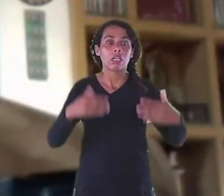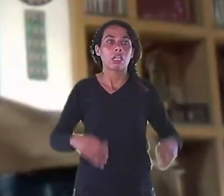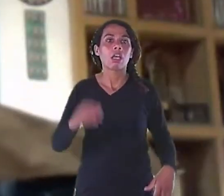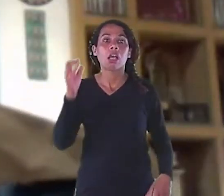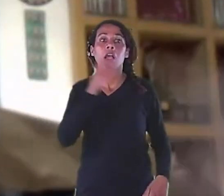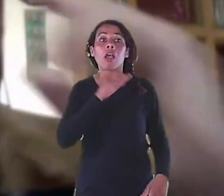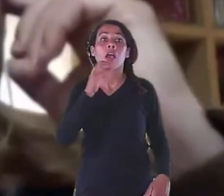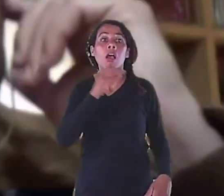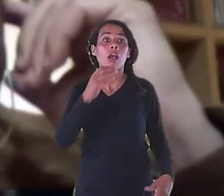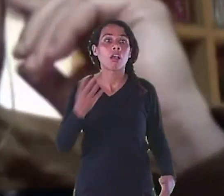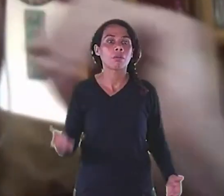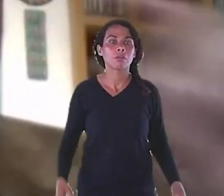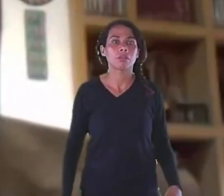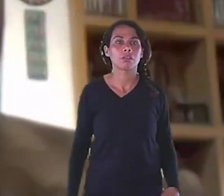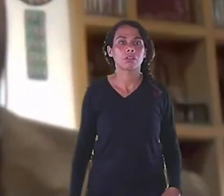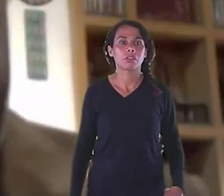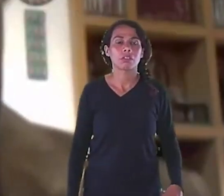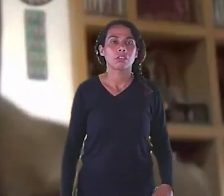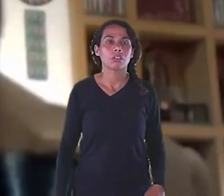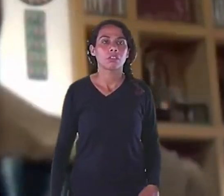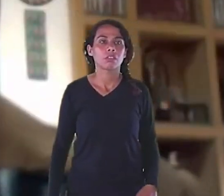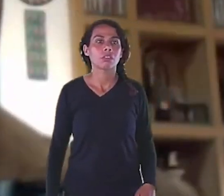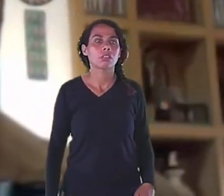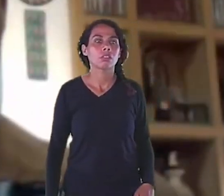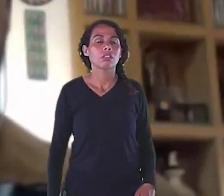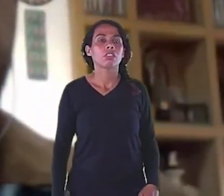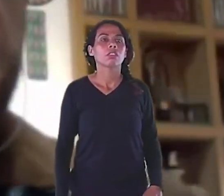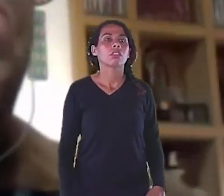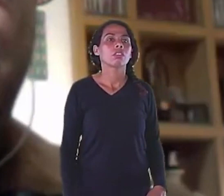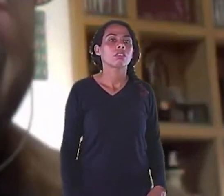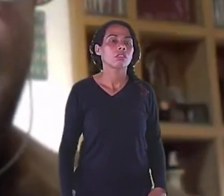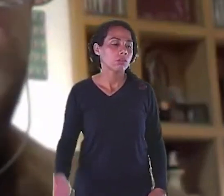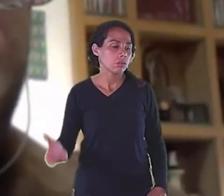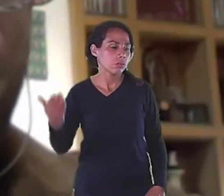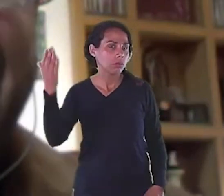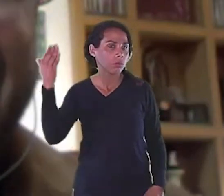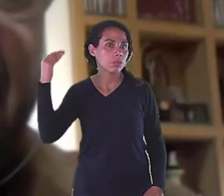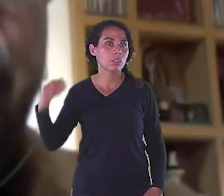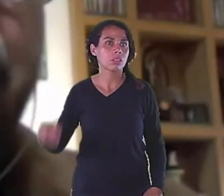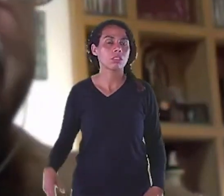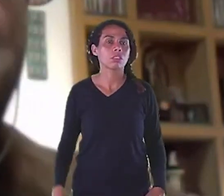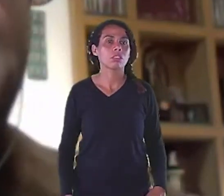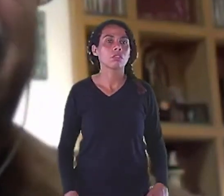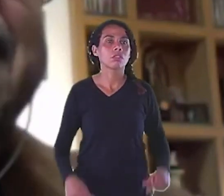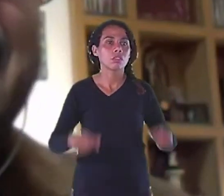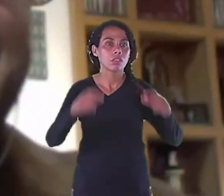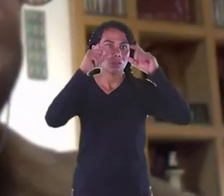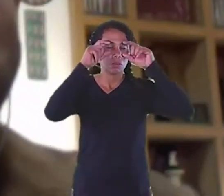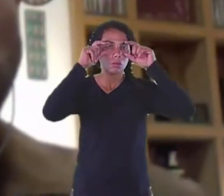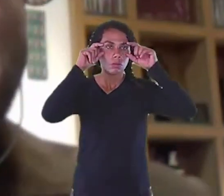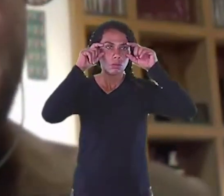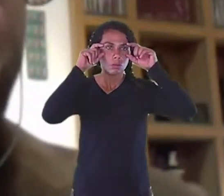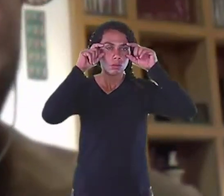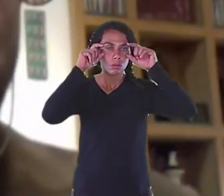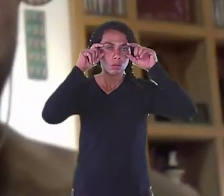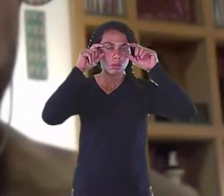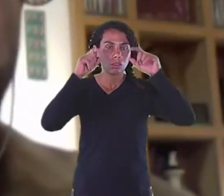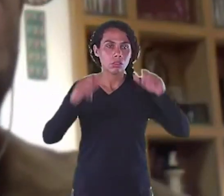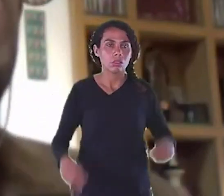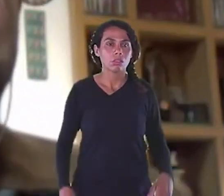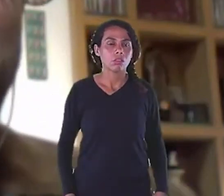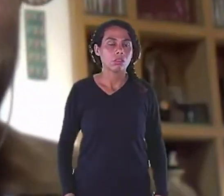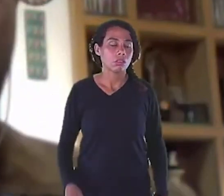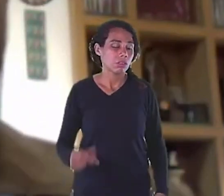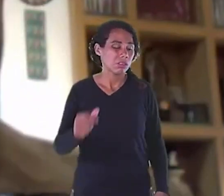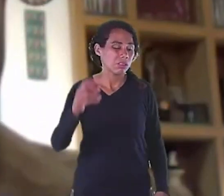você Saia com óculos Que você Escolhia na hora O desenho Você ajudava a desenhar A impressora